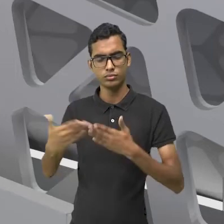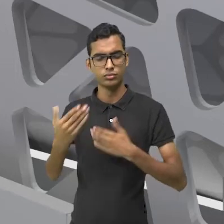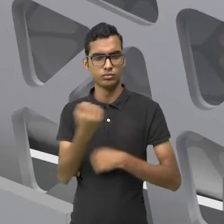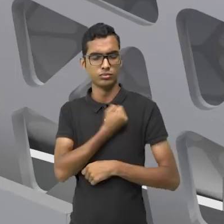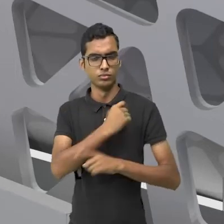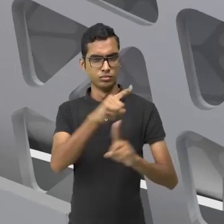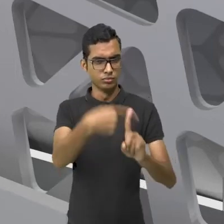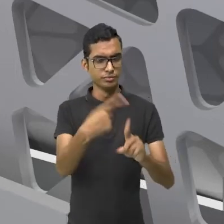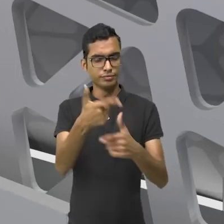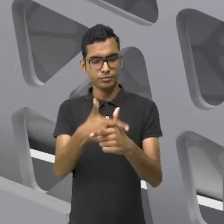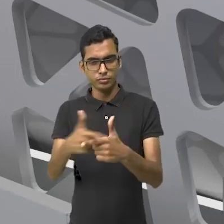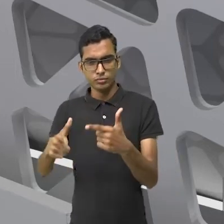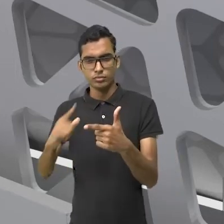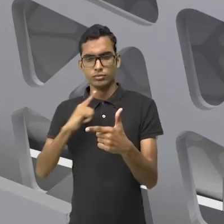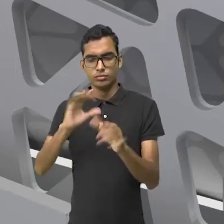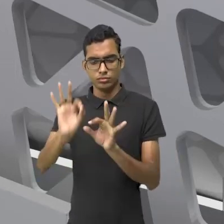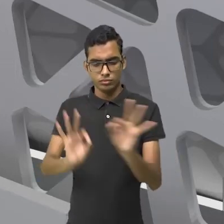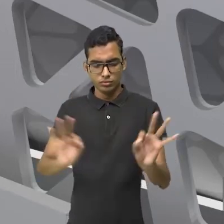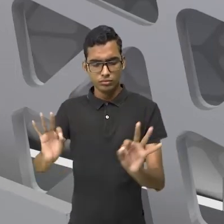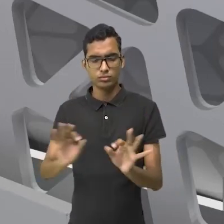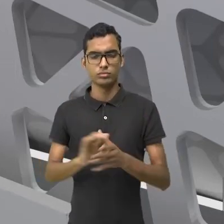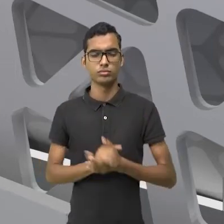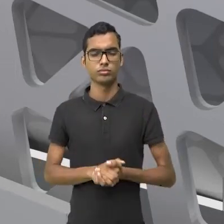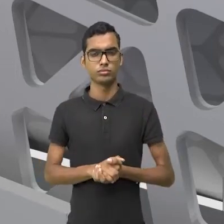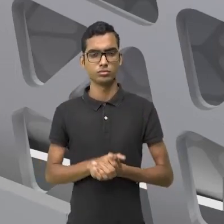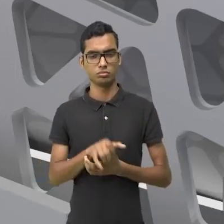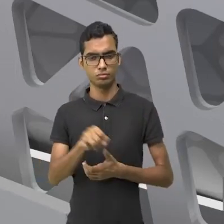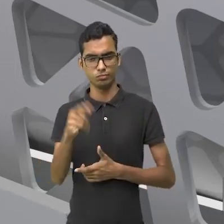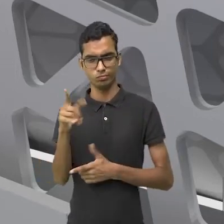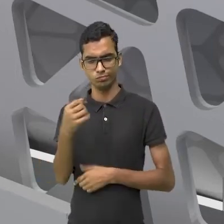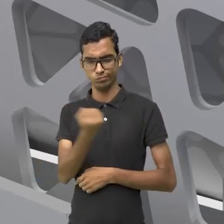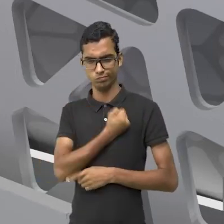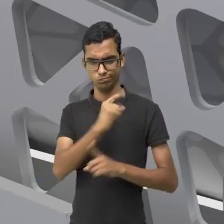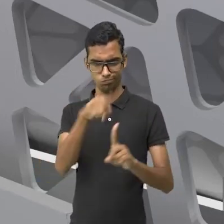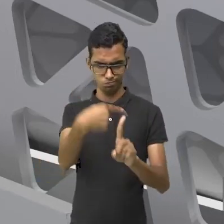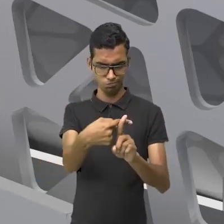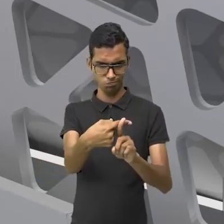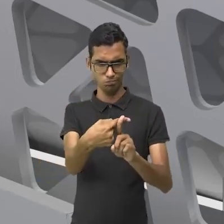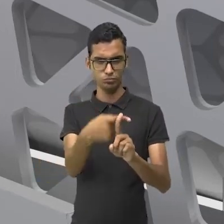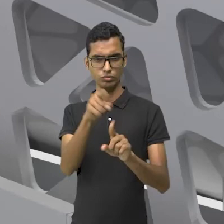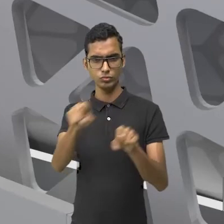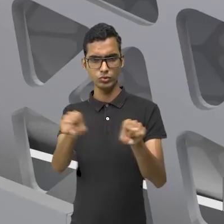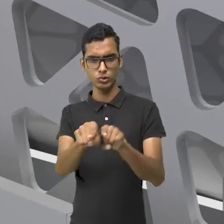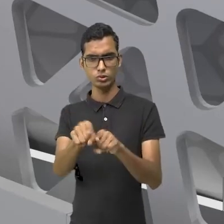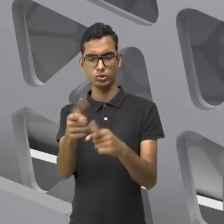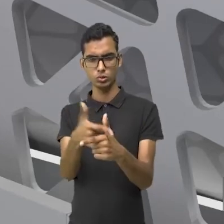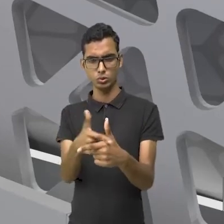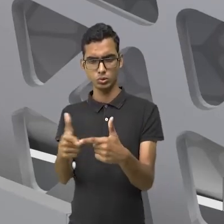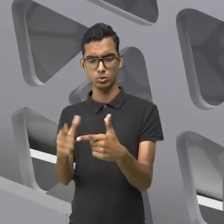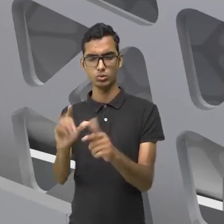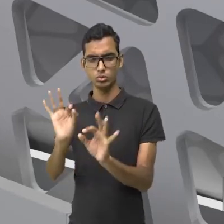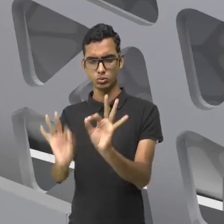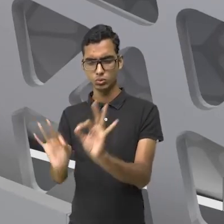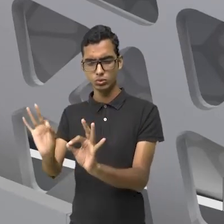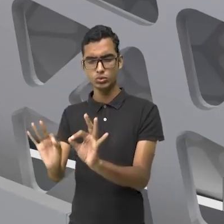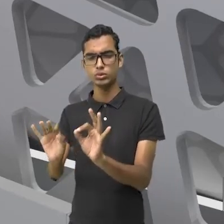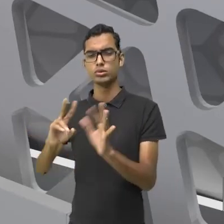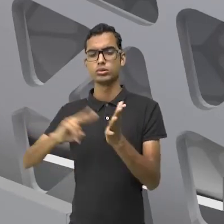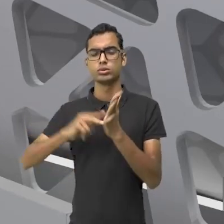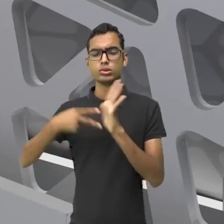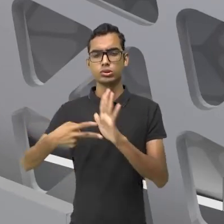positivo e dividir em pedaços. Se ele é positivo e você está dividindo em pedaços,